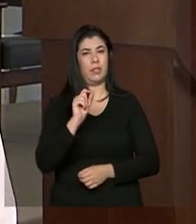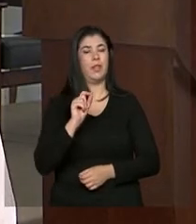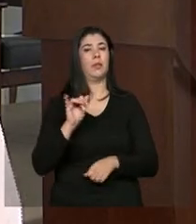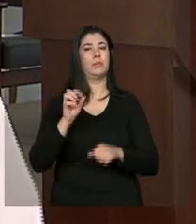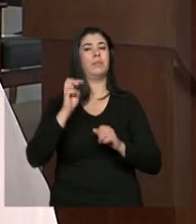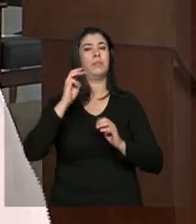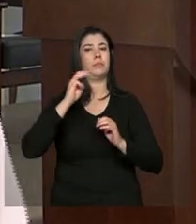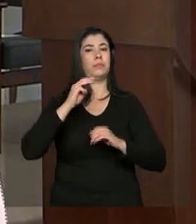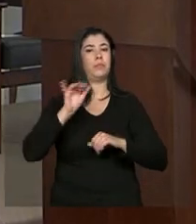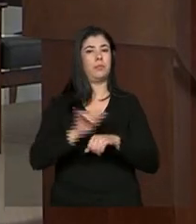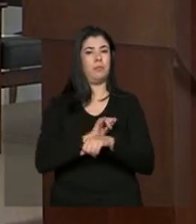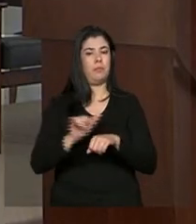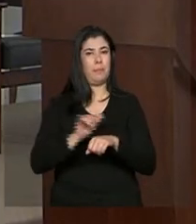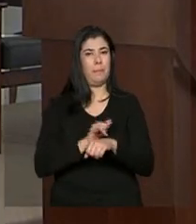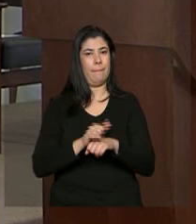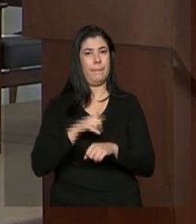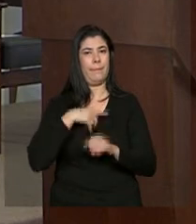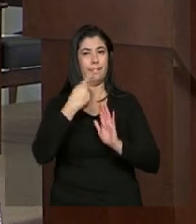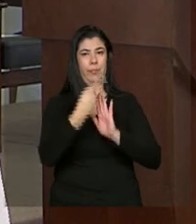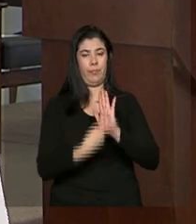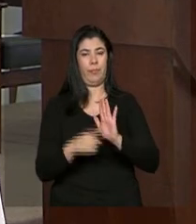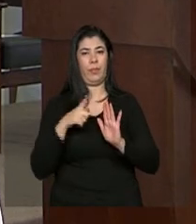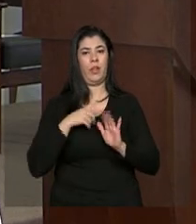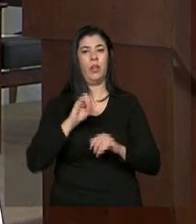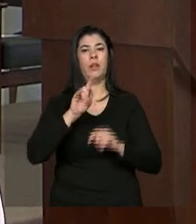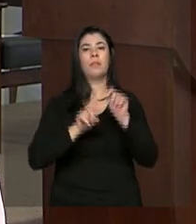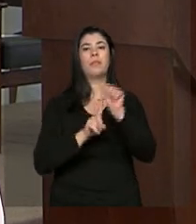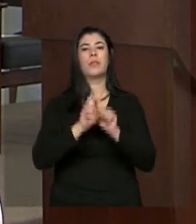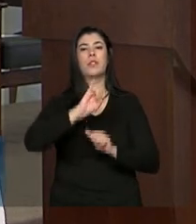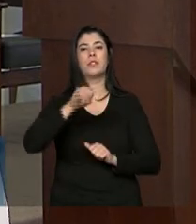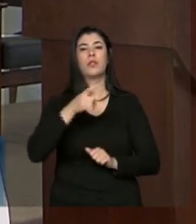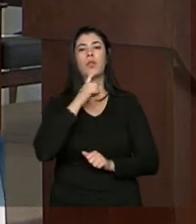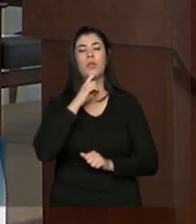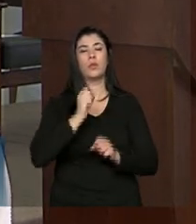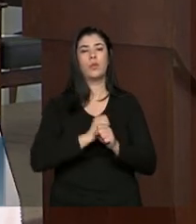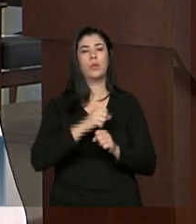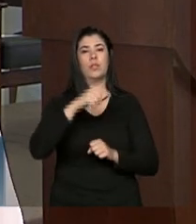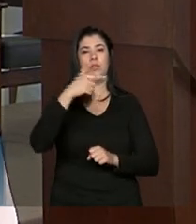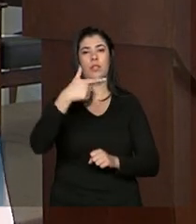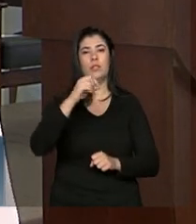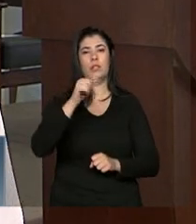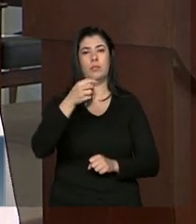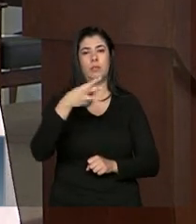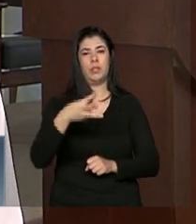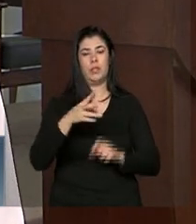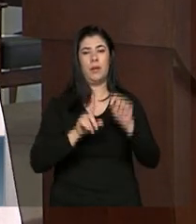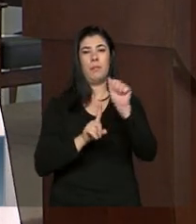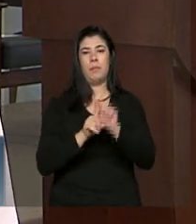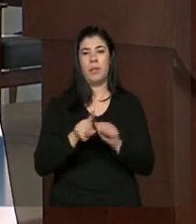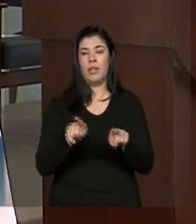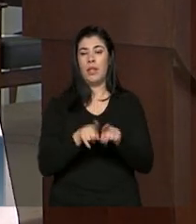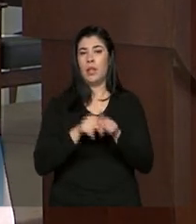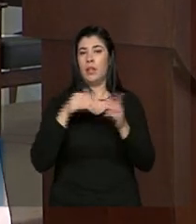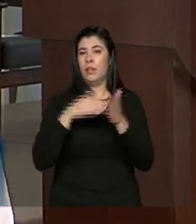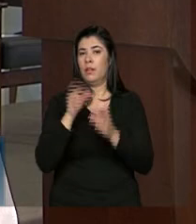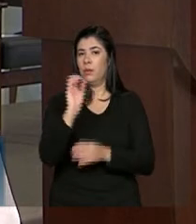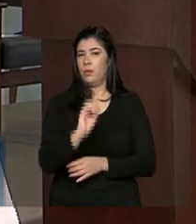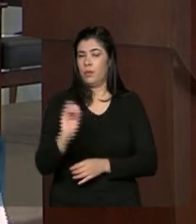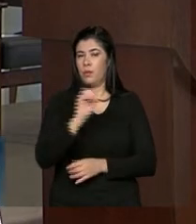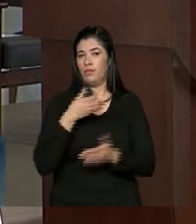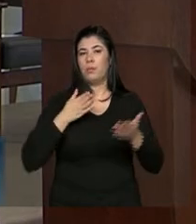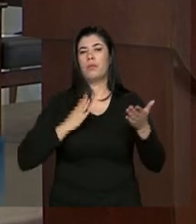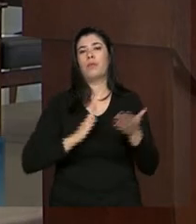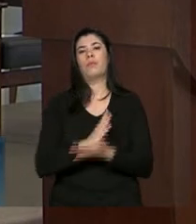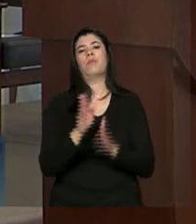provisória que instituiu o Programa Mais Médicos é de julho de 2013, e meses depois, em outubro, essa medida provisória foi